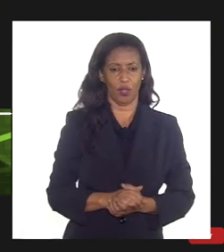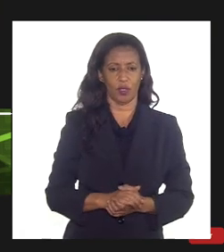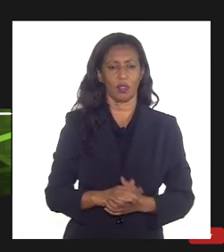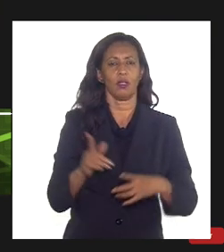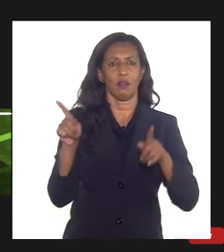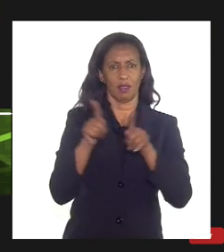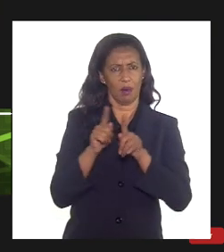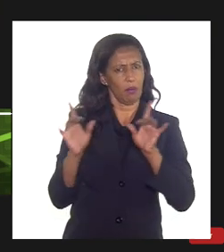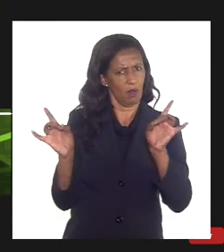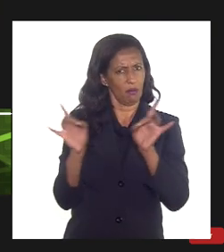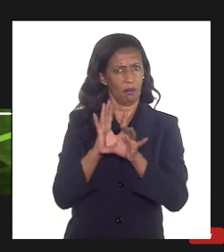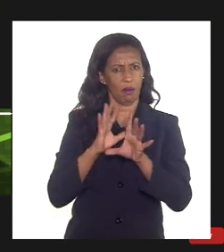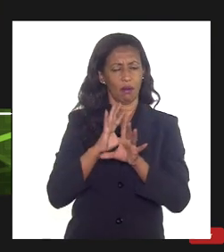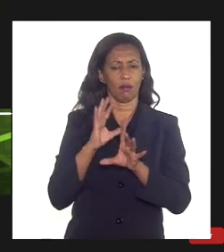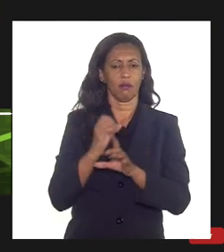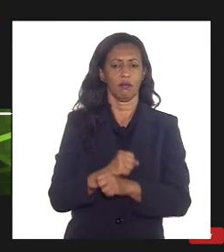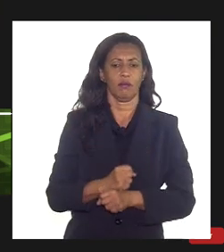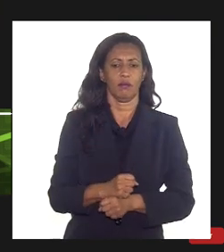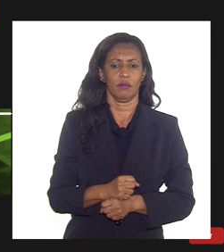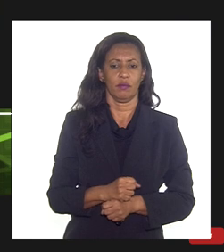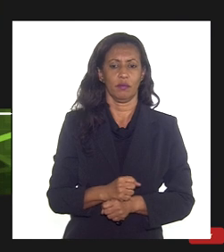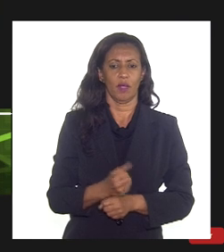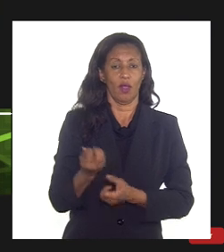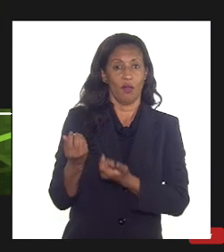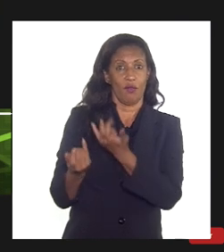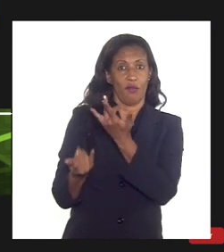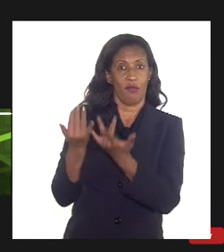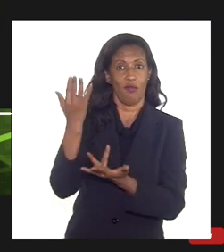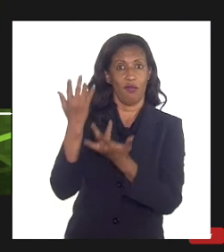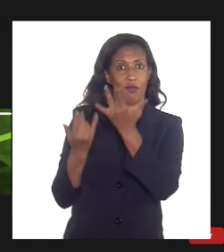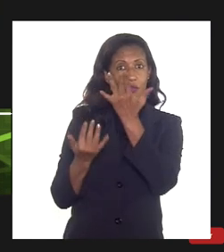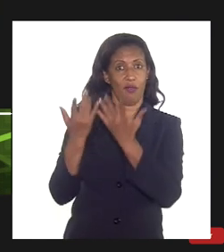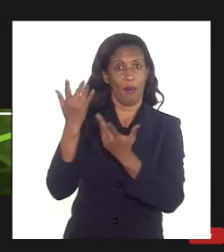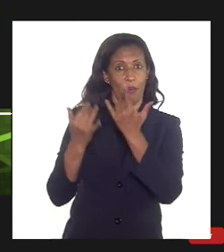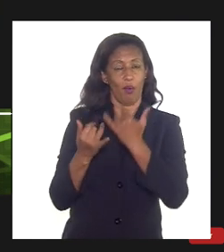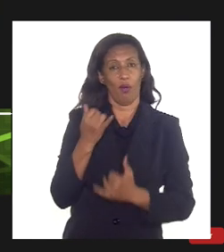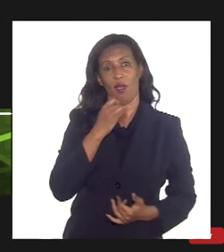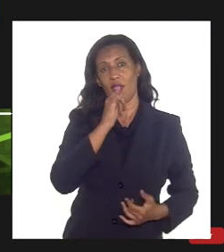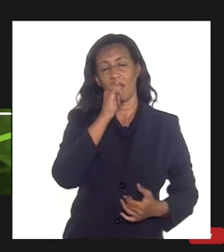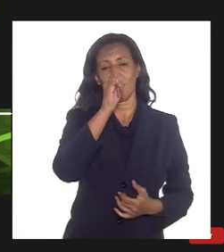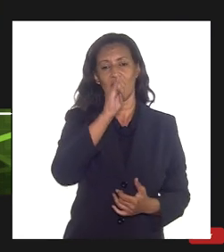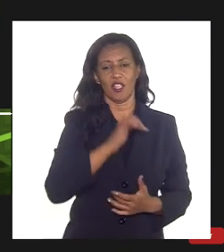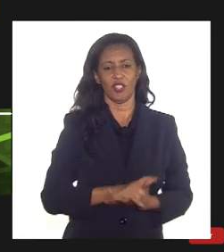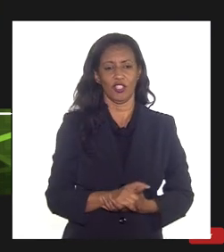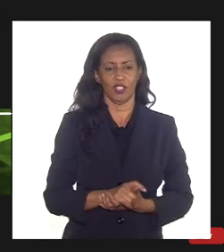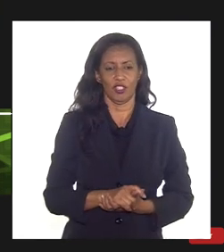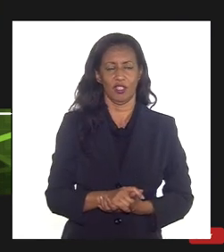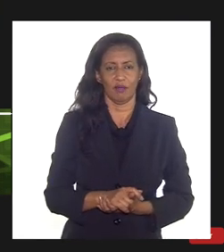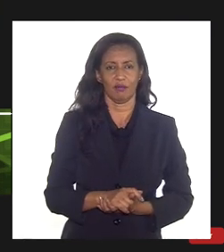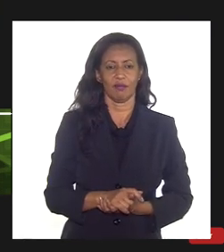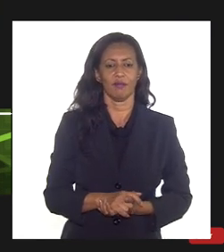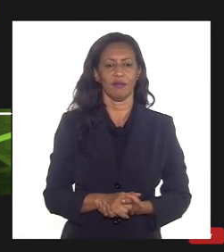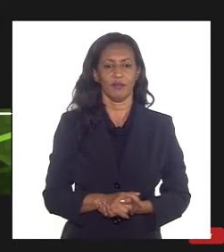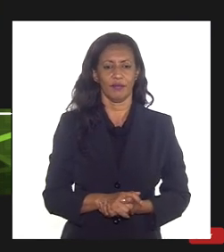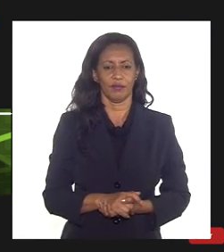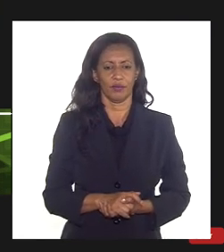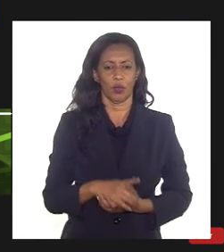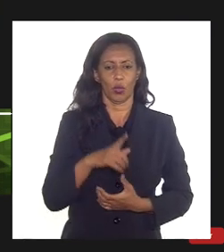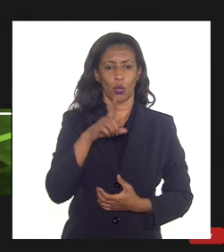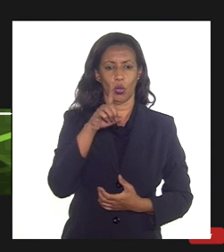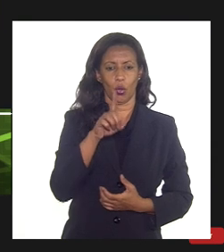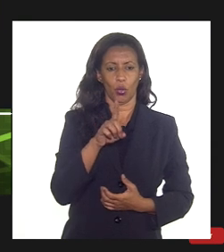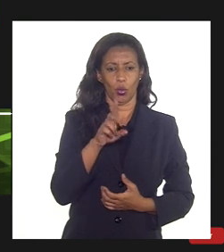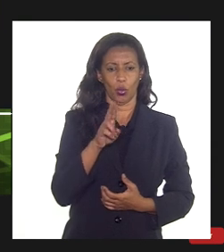está sendo concluída, que vai produzir vapor e energia elétrica para poder abastecer a unidade de processamento. O duto,